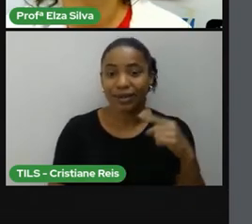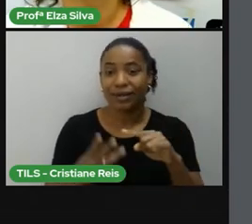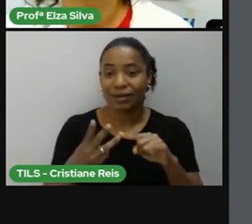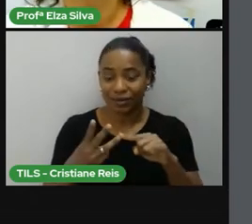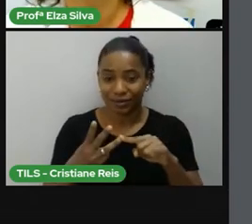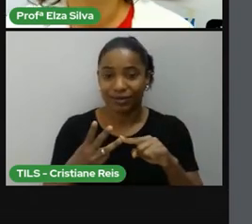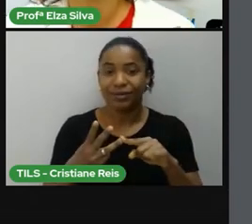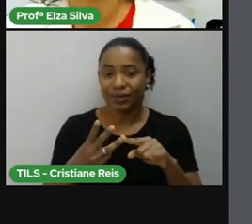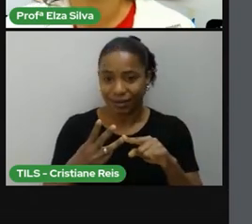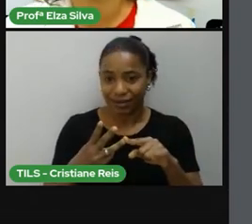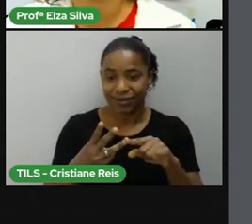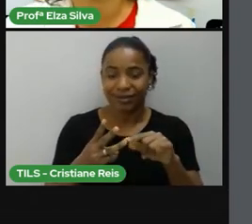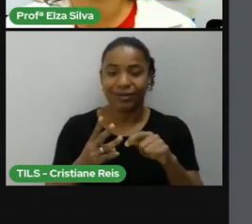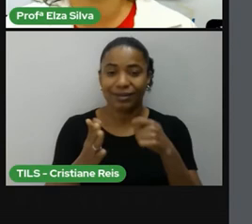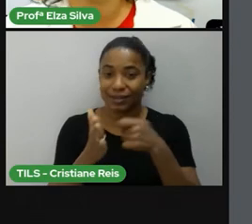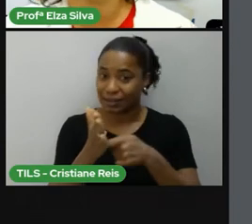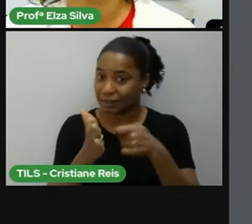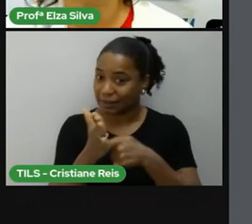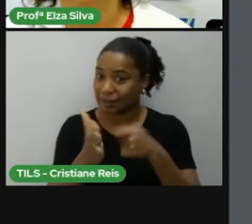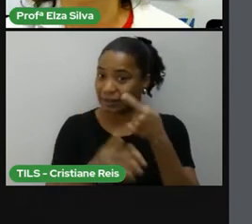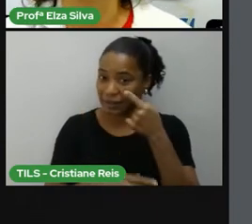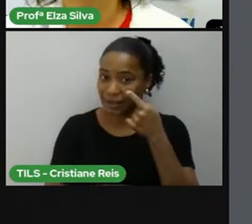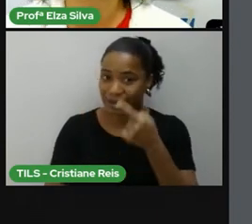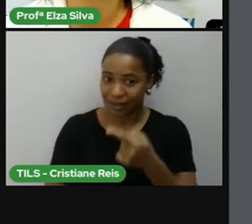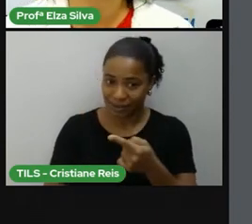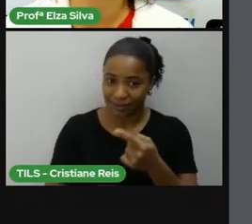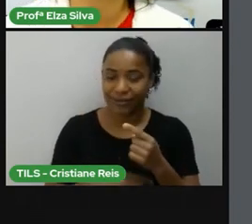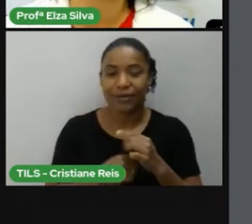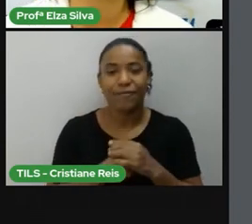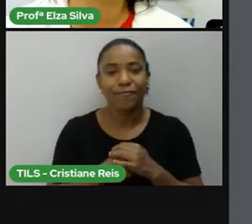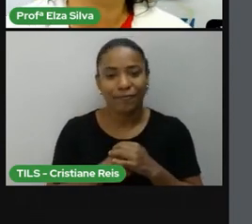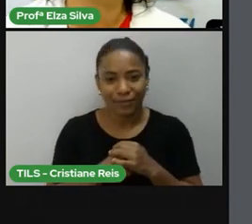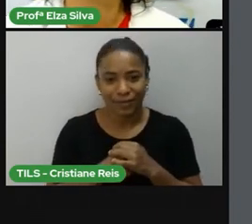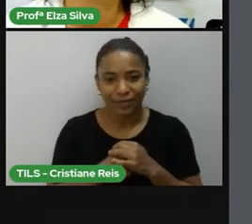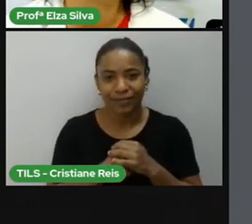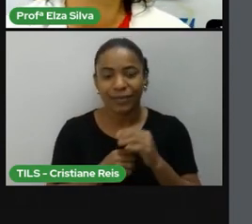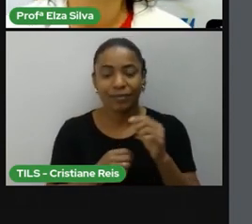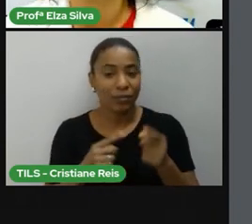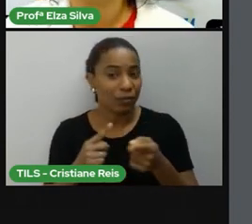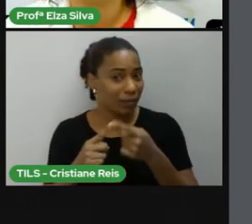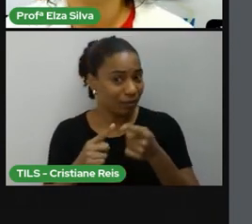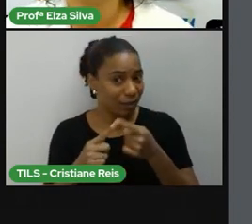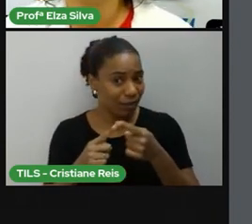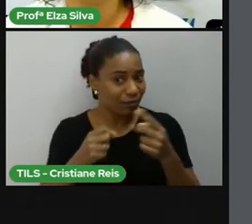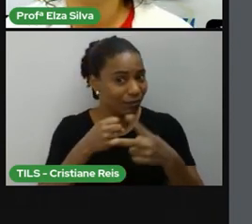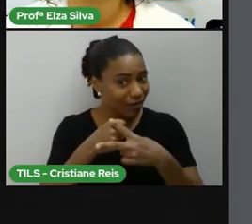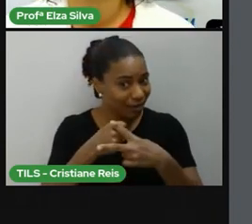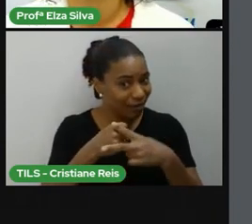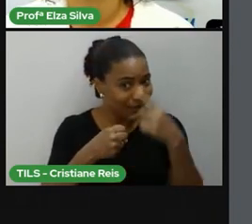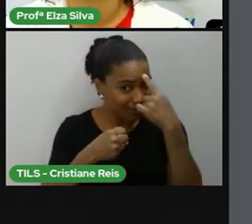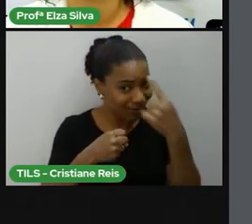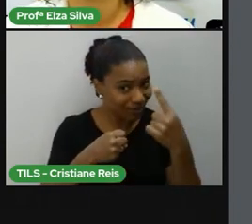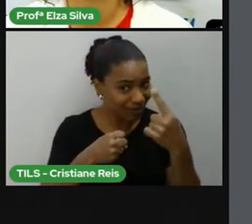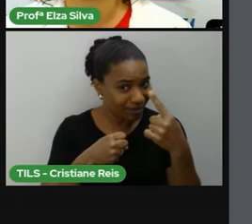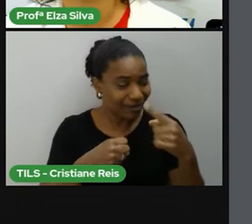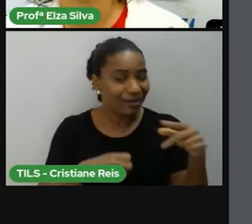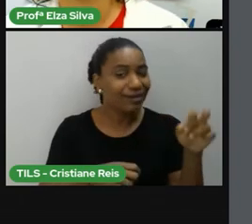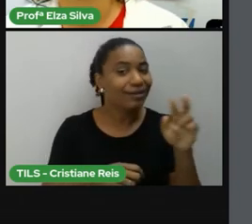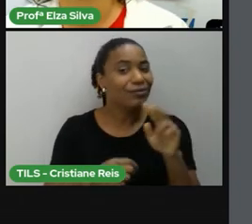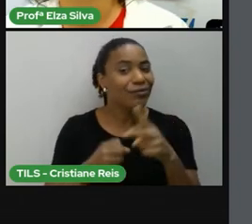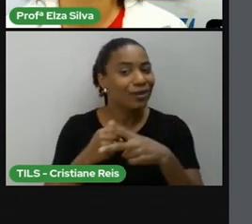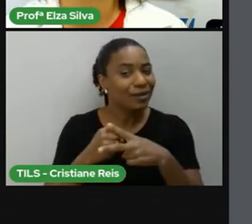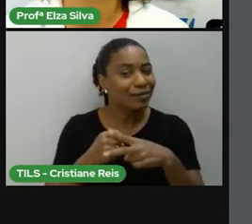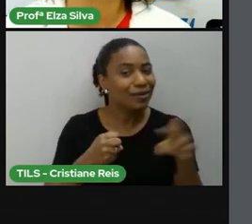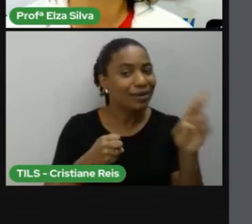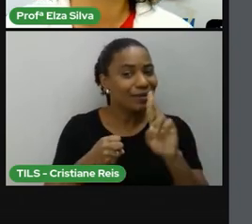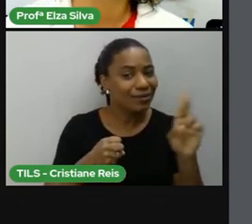nós iremos formar o passado aplicando a regra geral Vocês se lembram? Colocamos apenas